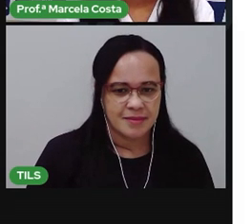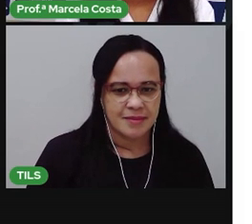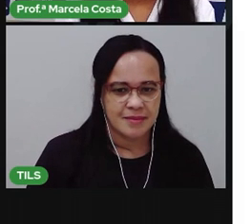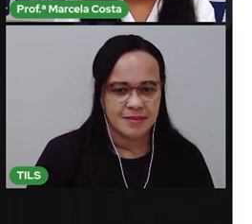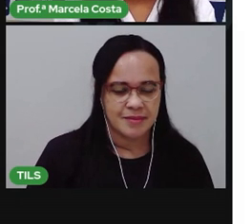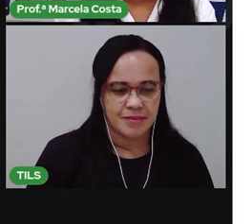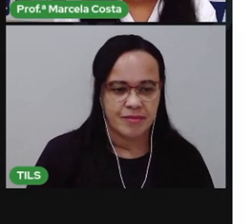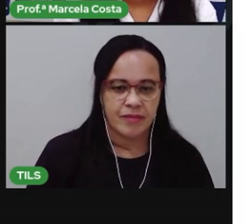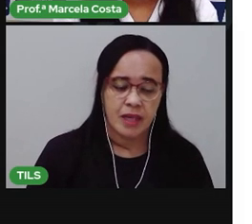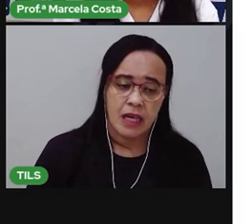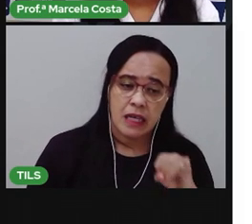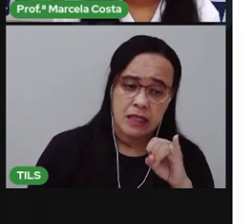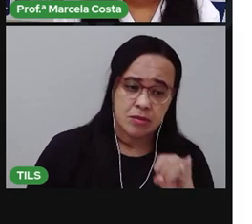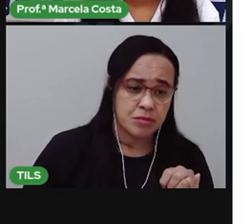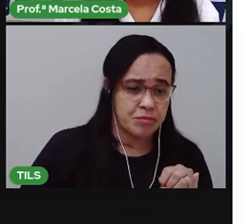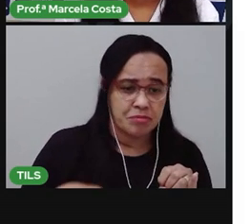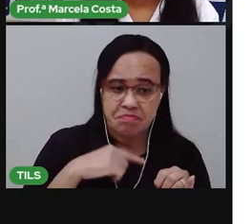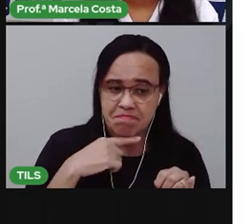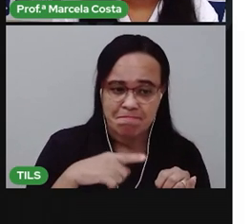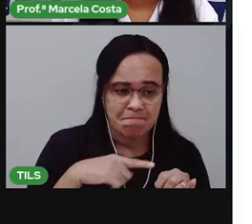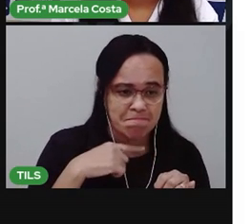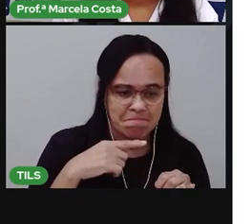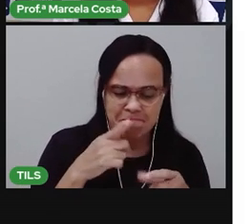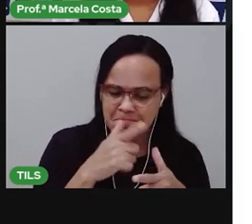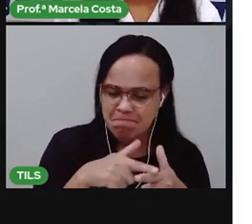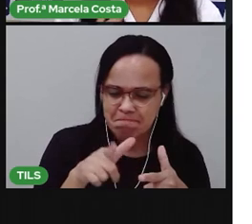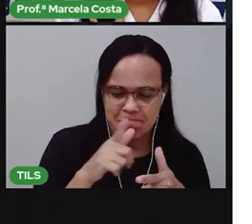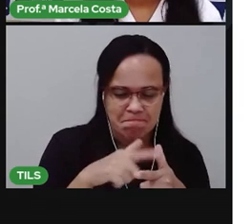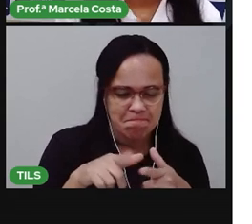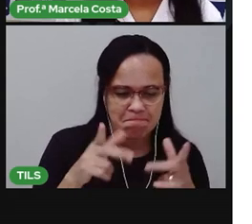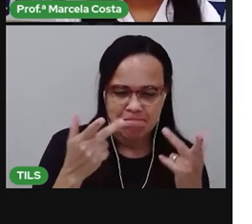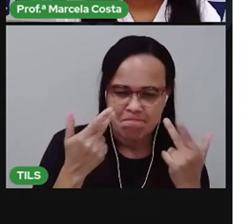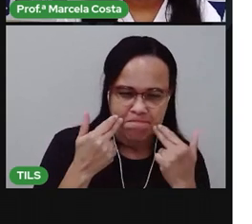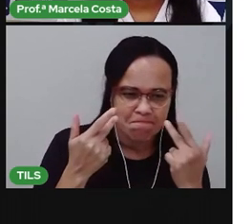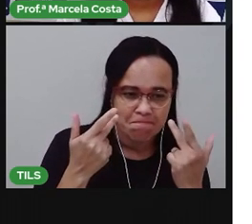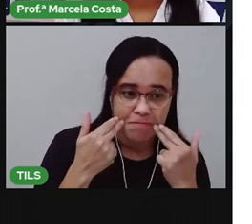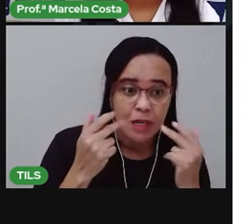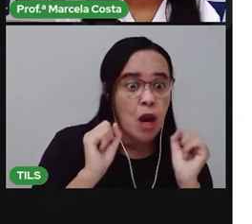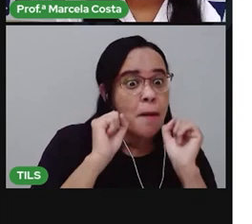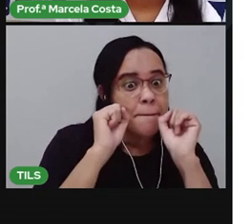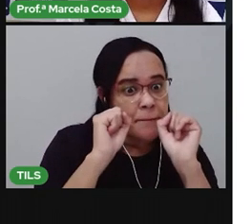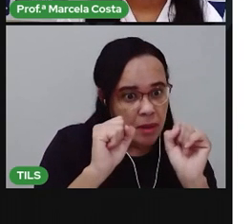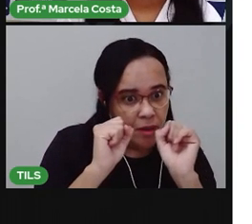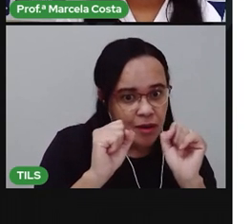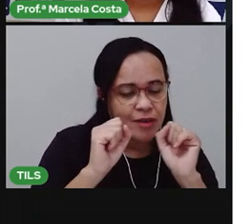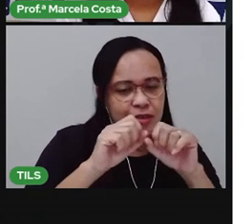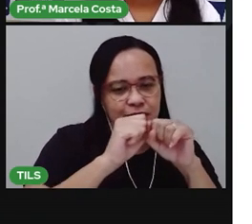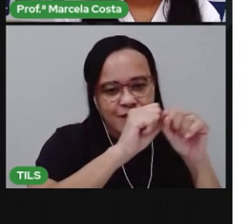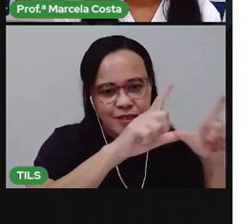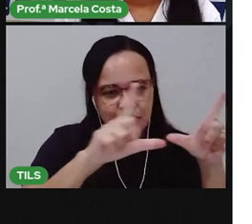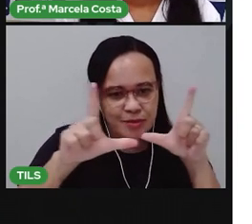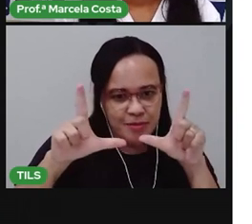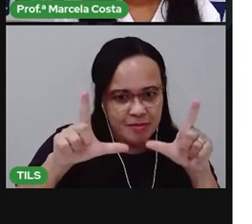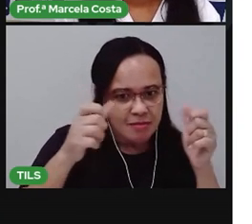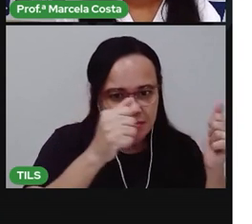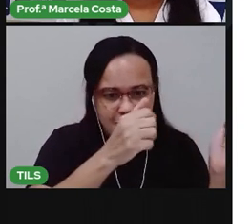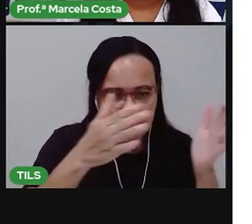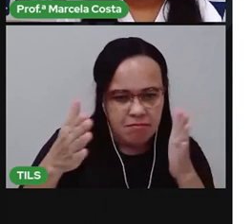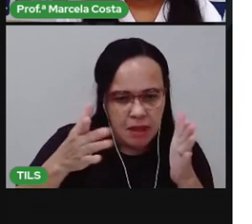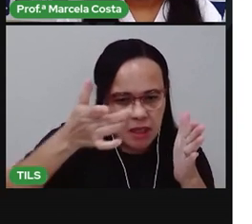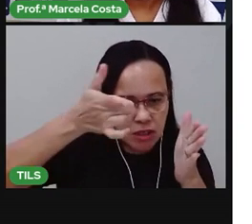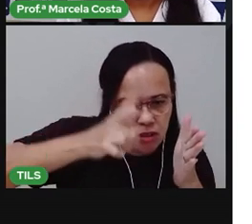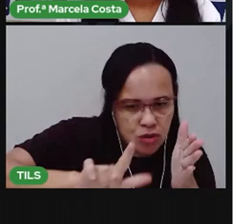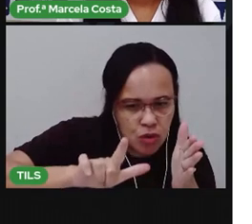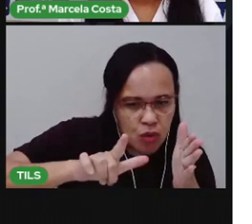Se você não conseguiu, não tem problema. Você pode repetir essa parte do vídeo ou